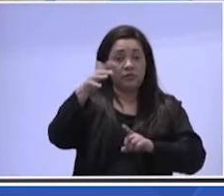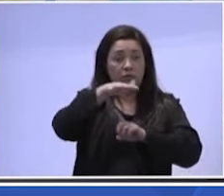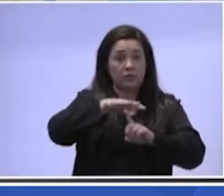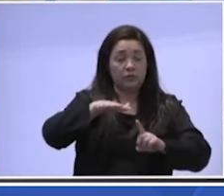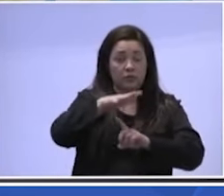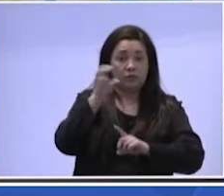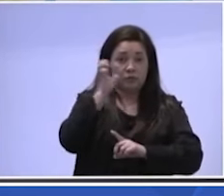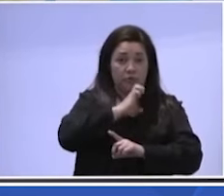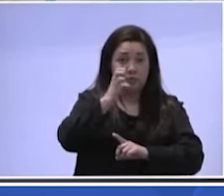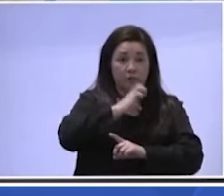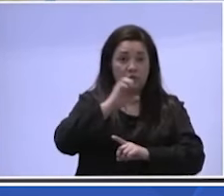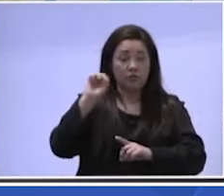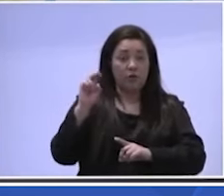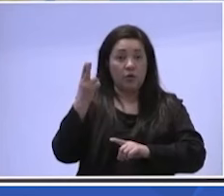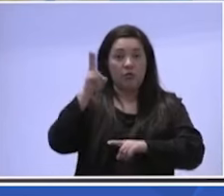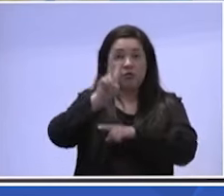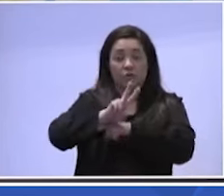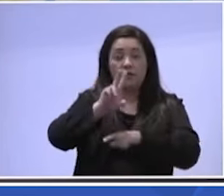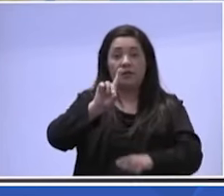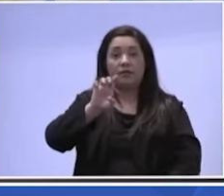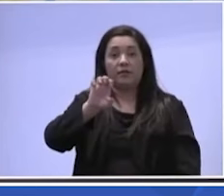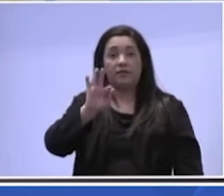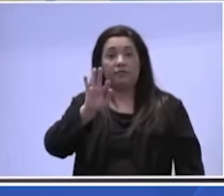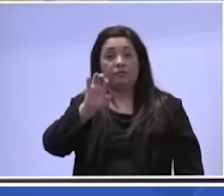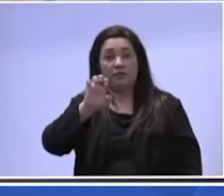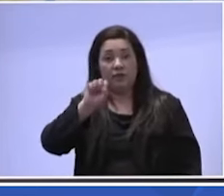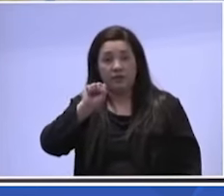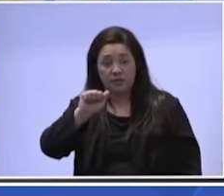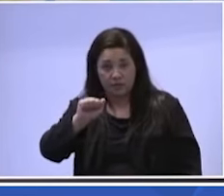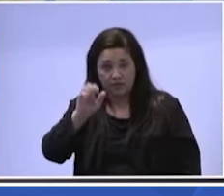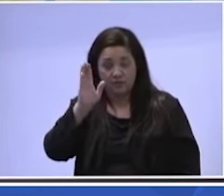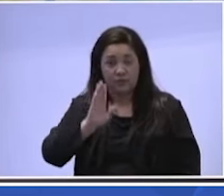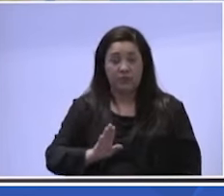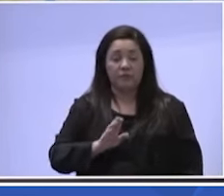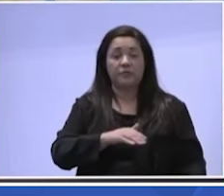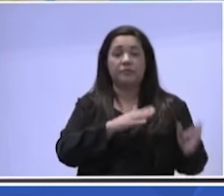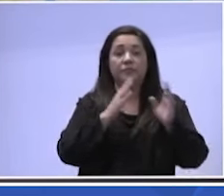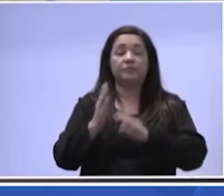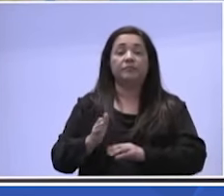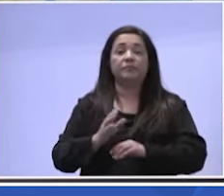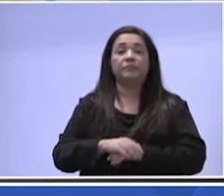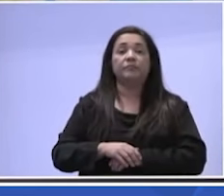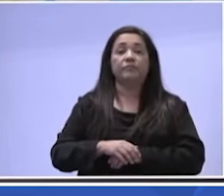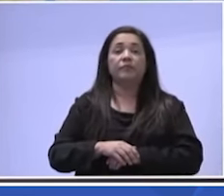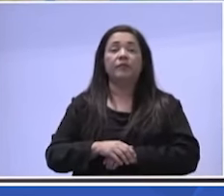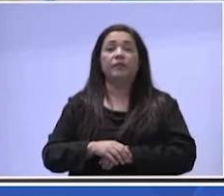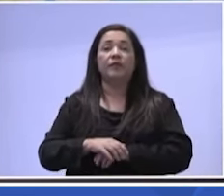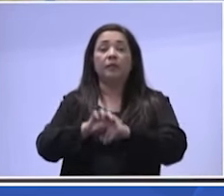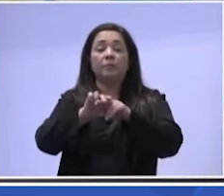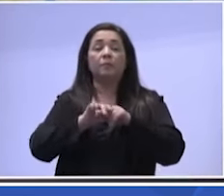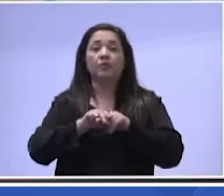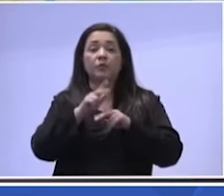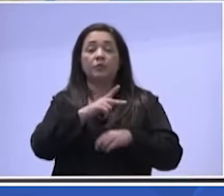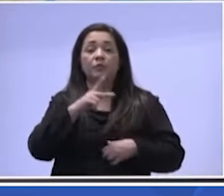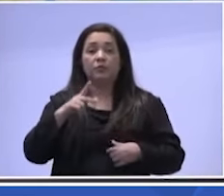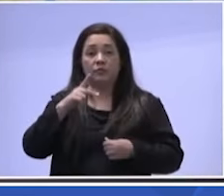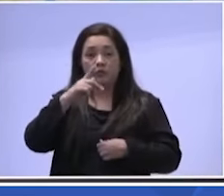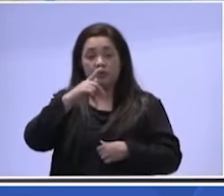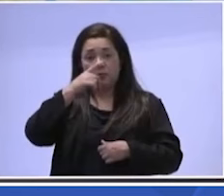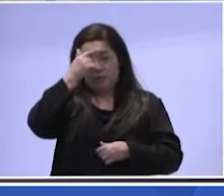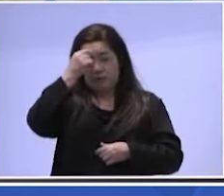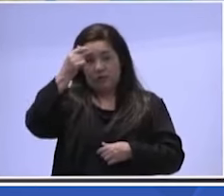Oscar Correia, com a sua autoridade política e a sua autoridade moral e a sua autoridade acadêmica, era o relator